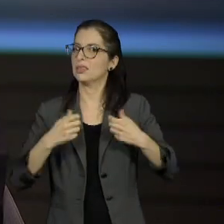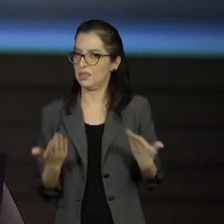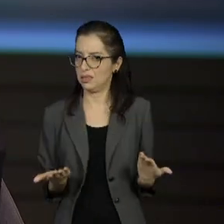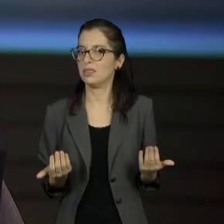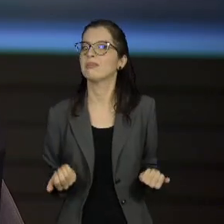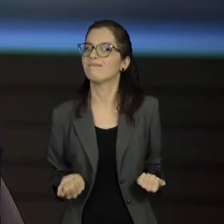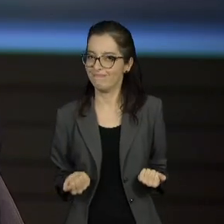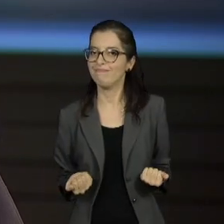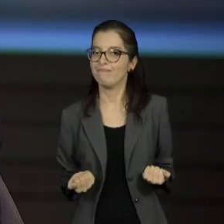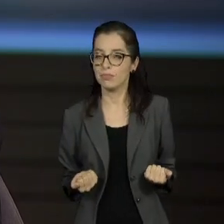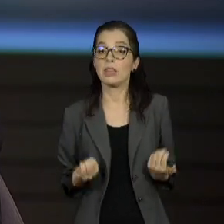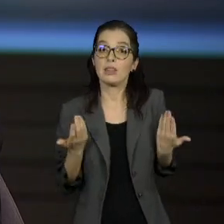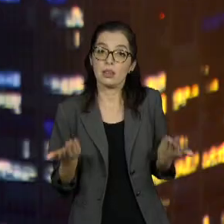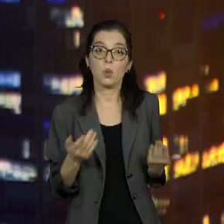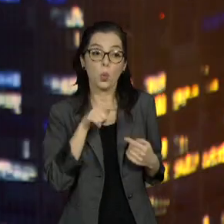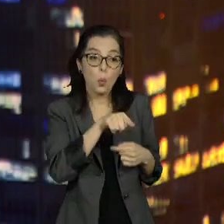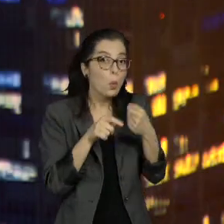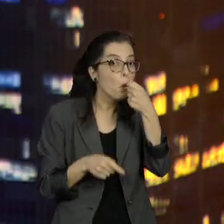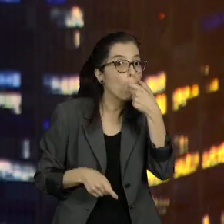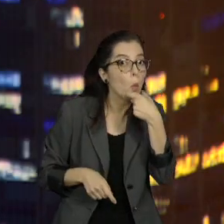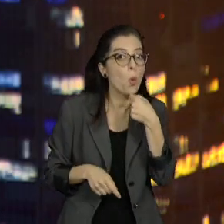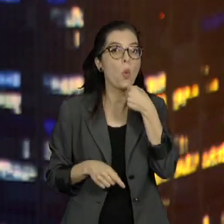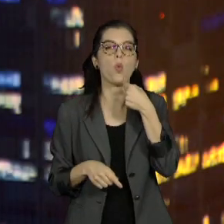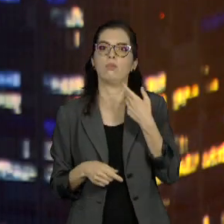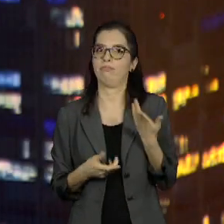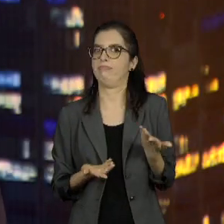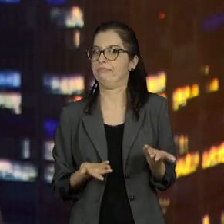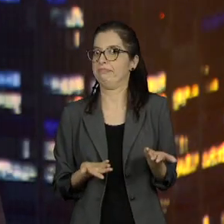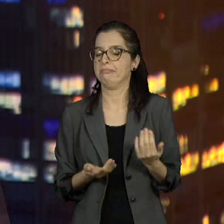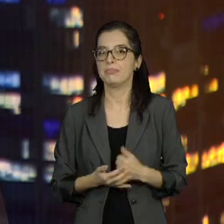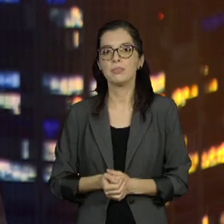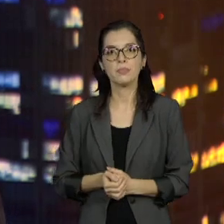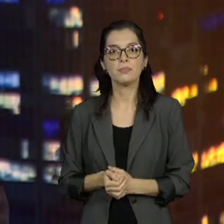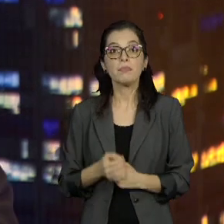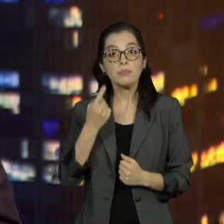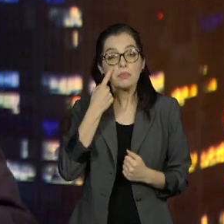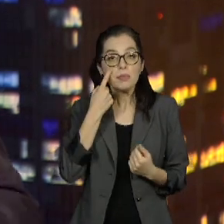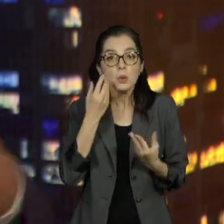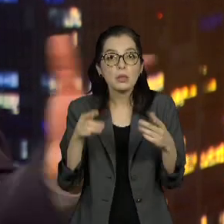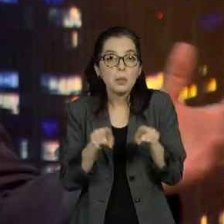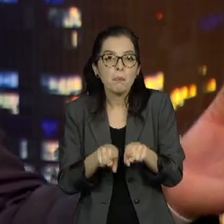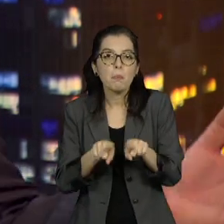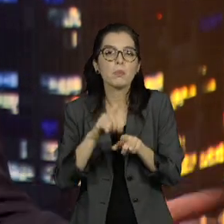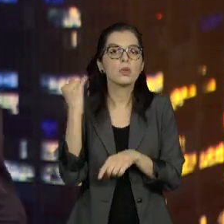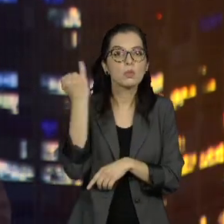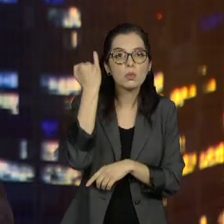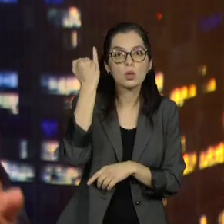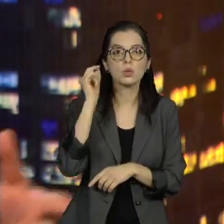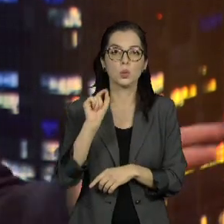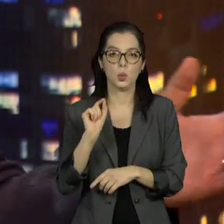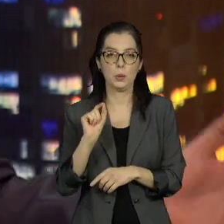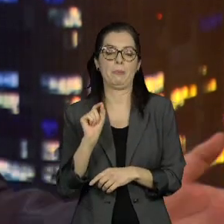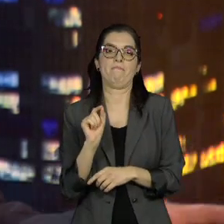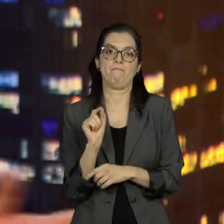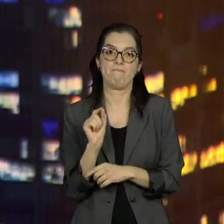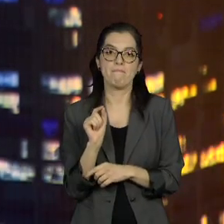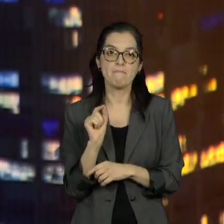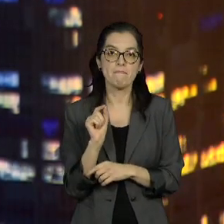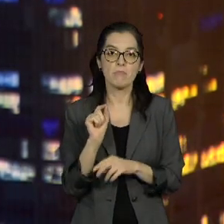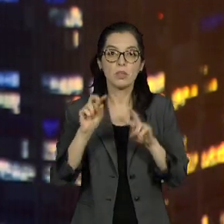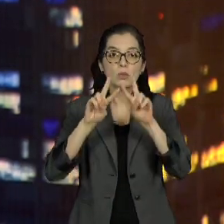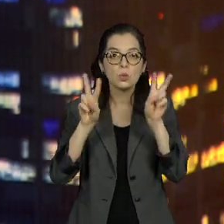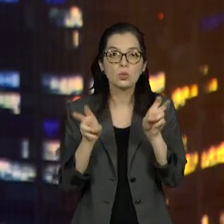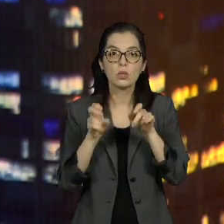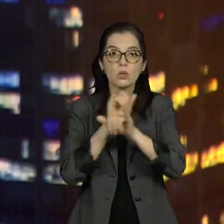E sai muito maior do que entrou. Eu queria ressaltar um aspecto aqui que me chamou a atenção em tempos de fake news, depois da campanha